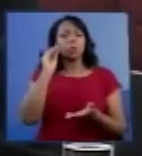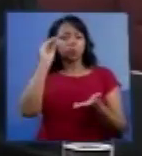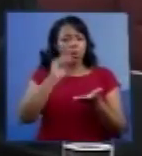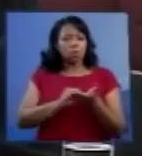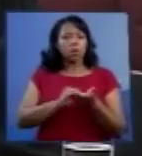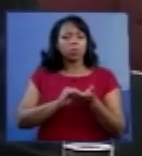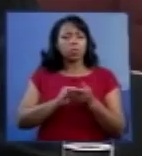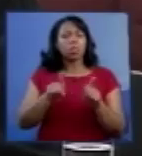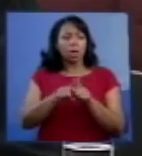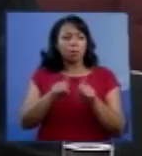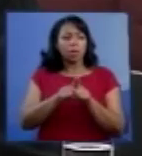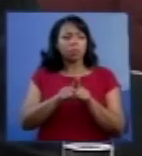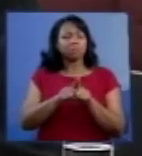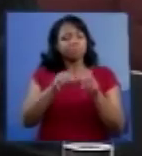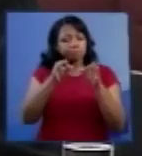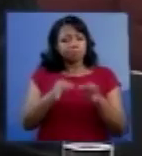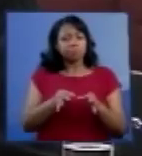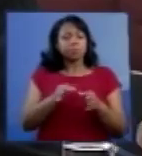consideração.